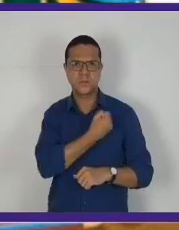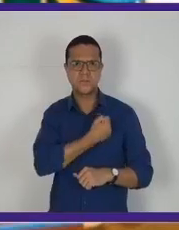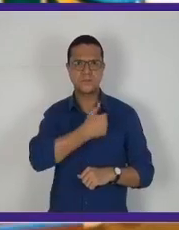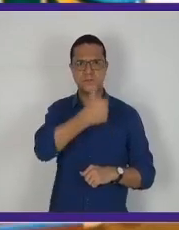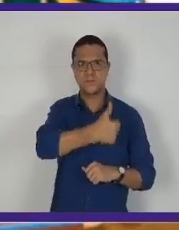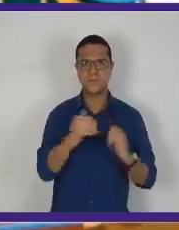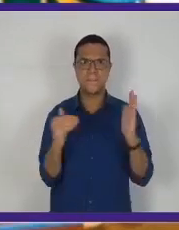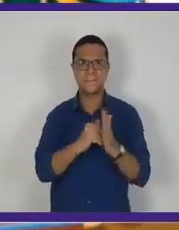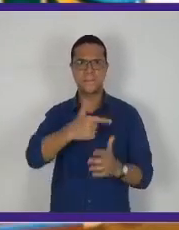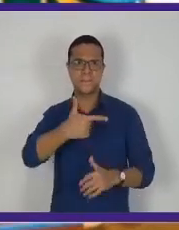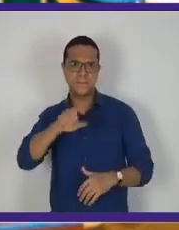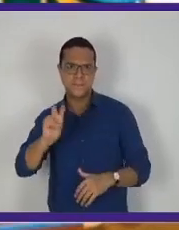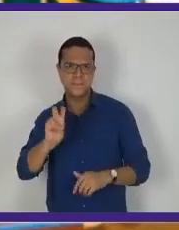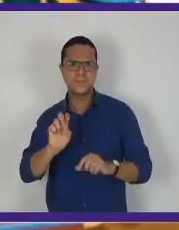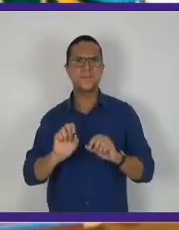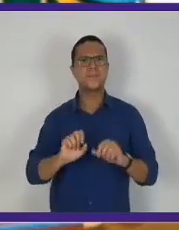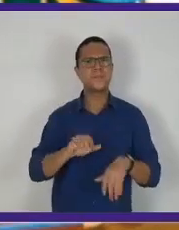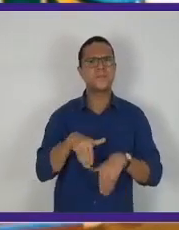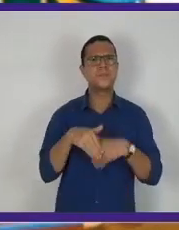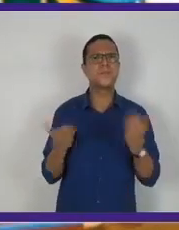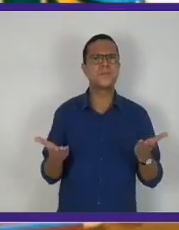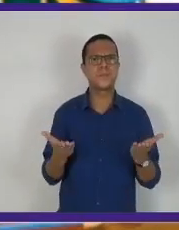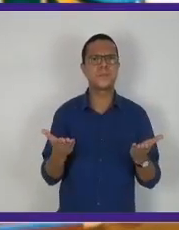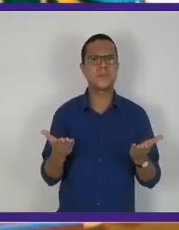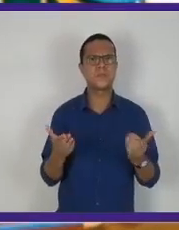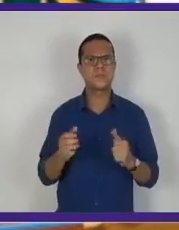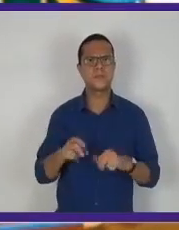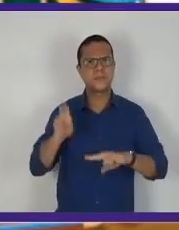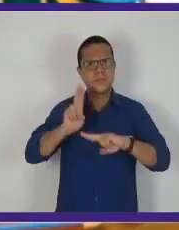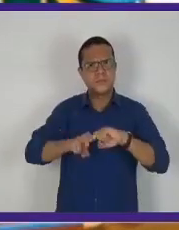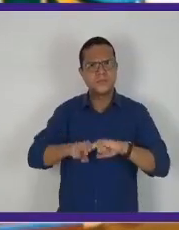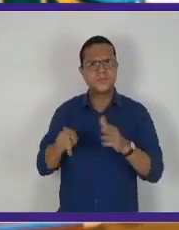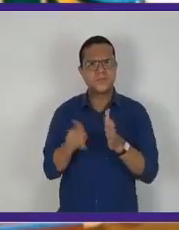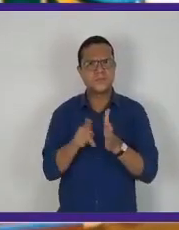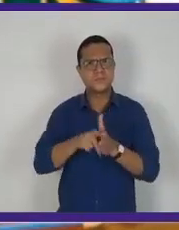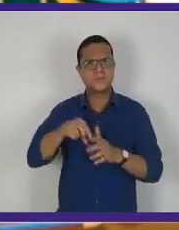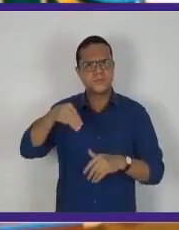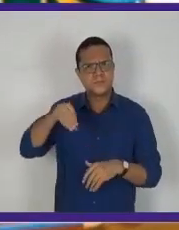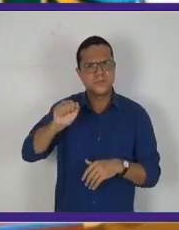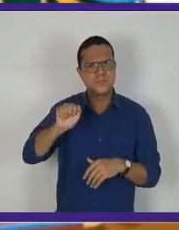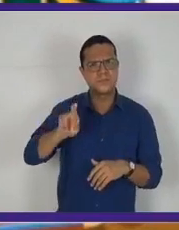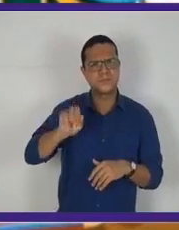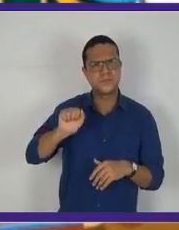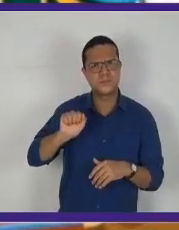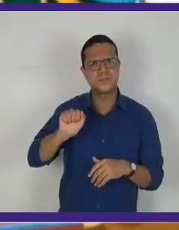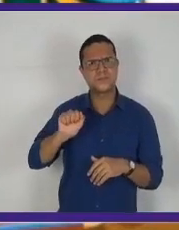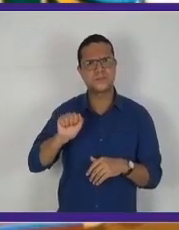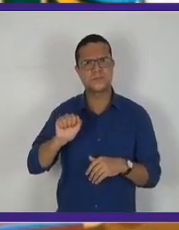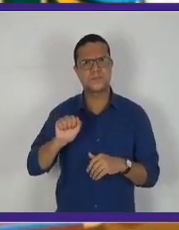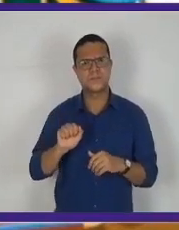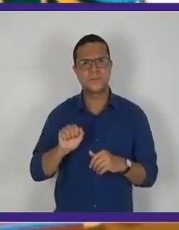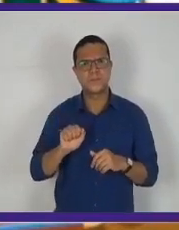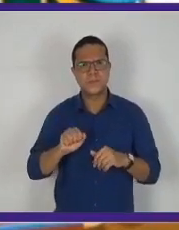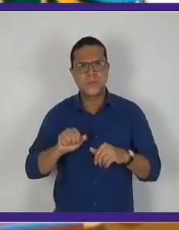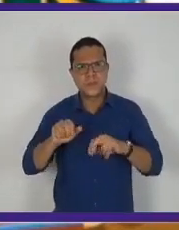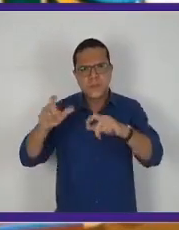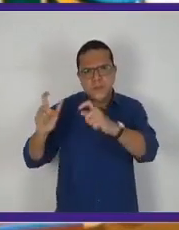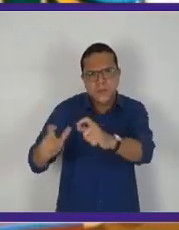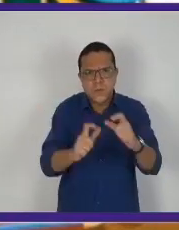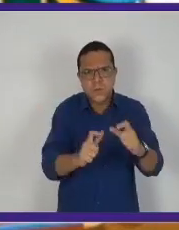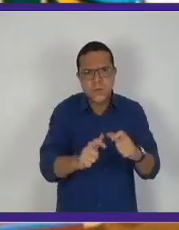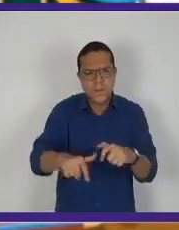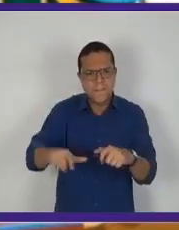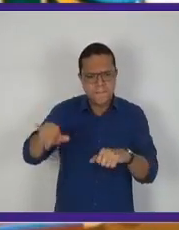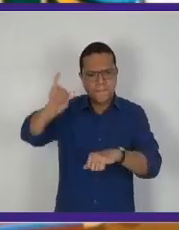A pergunta é, qual é a cadeira de Mara? A cadeira de Mara está